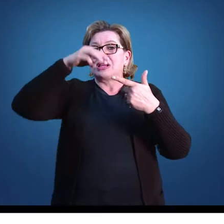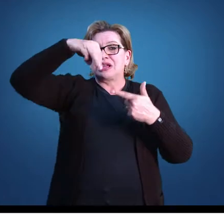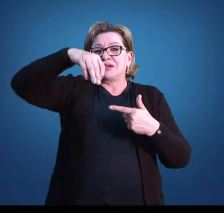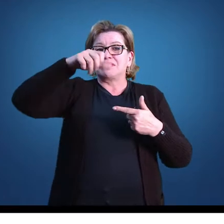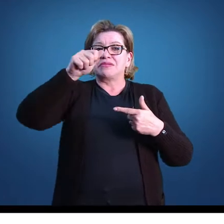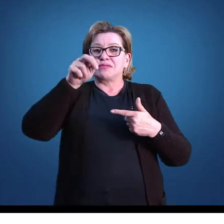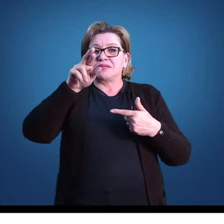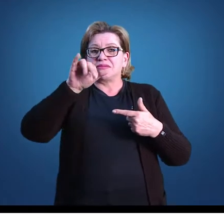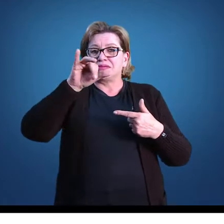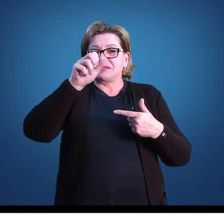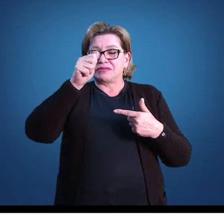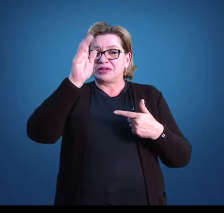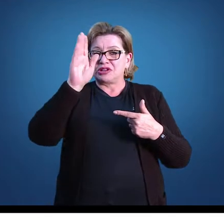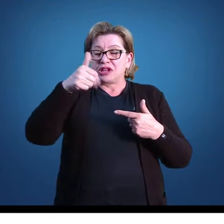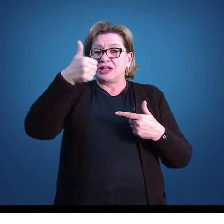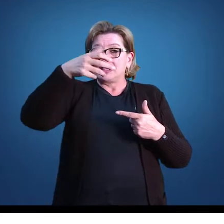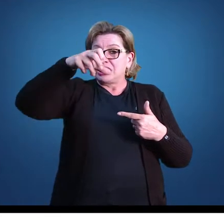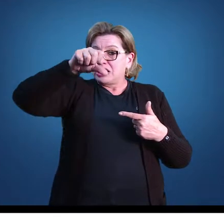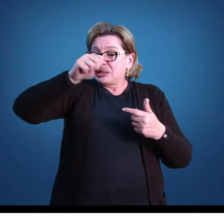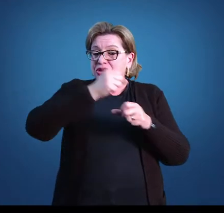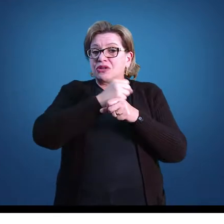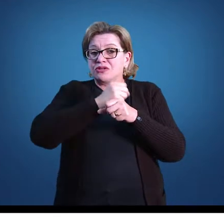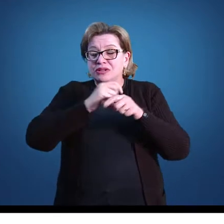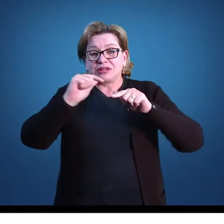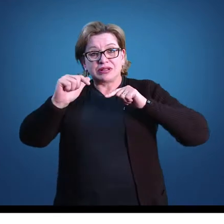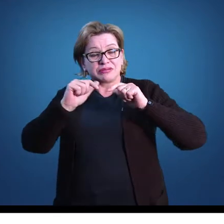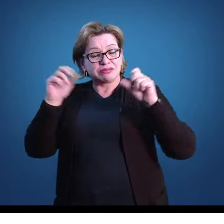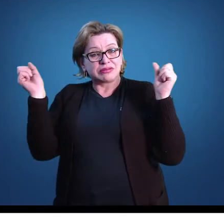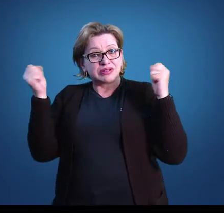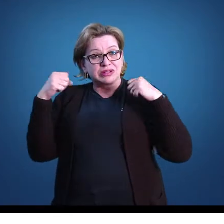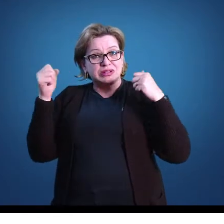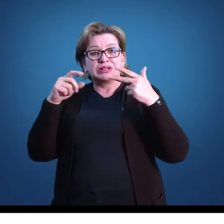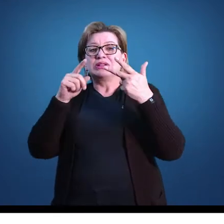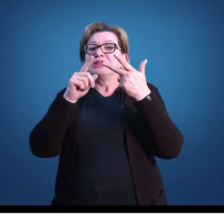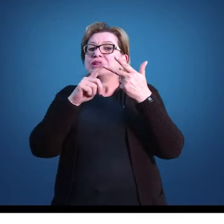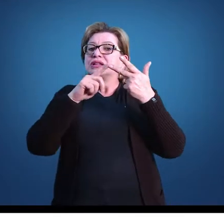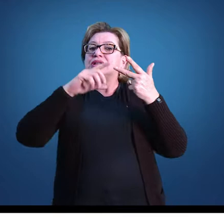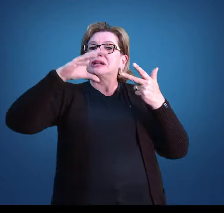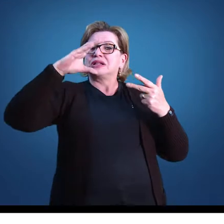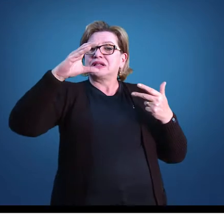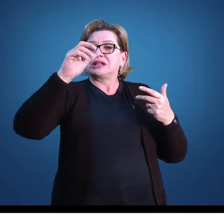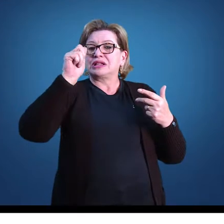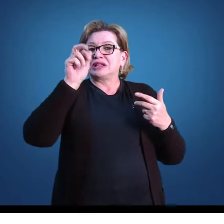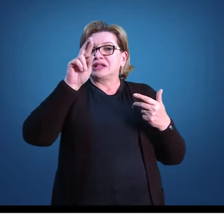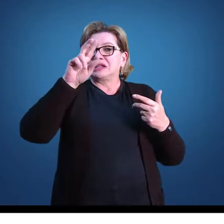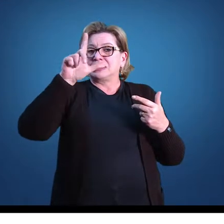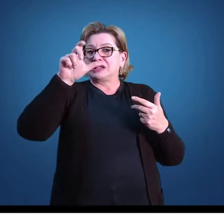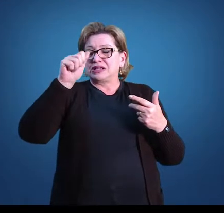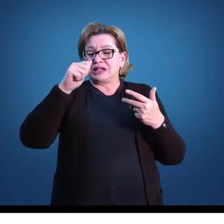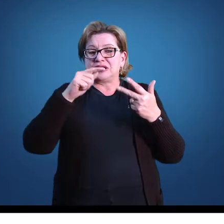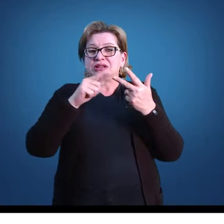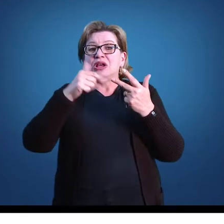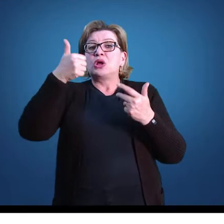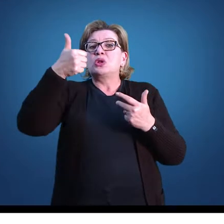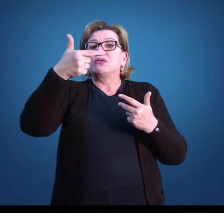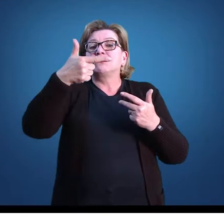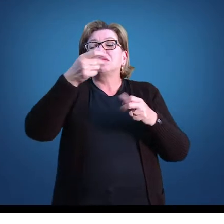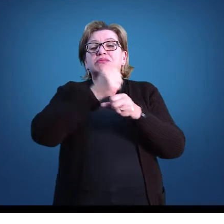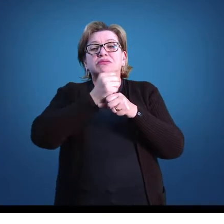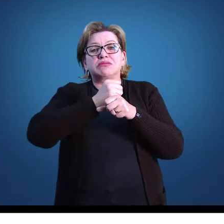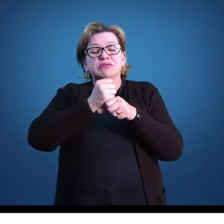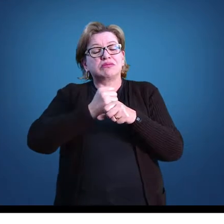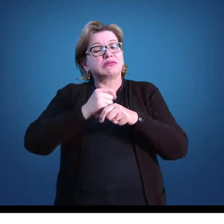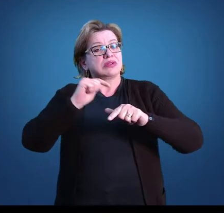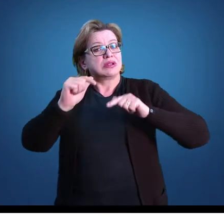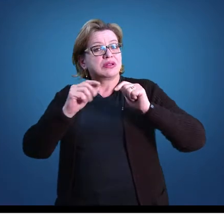fundamental e médio e já atuou com os anos iniciais. E a professora Carla, que atua há 12 anos tendo